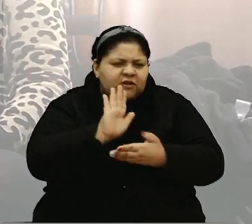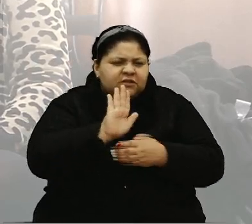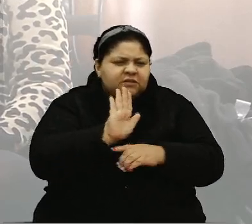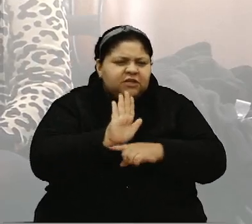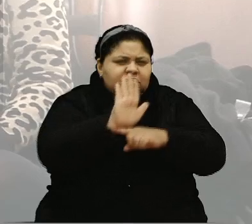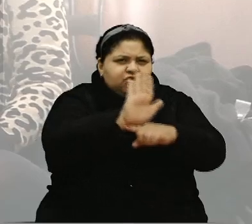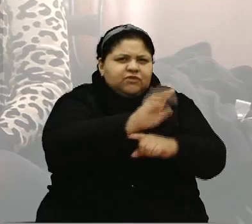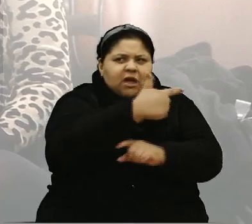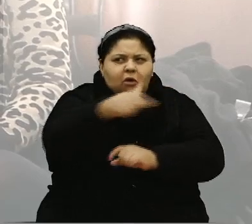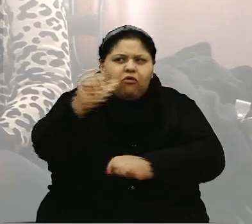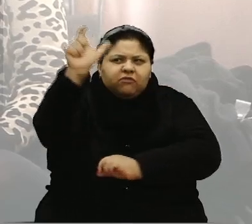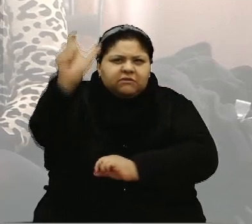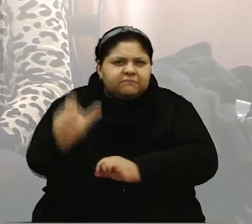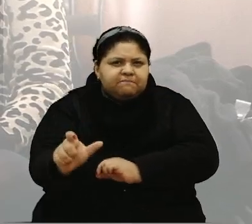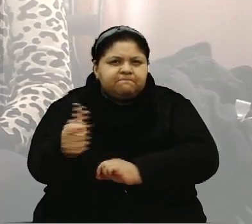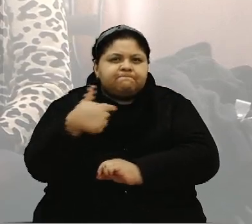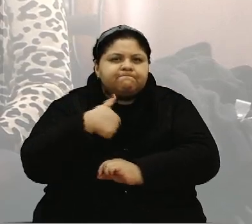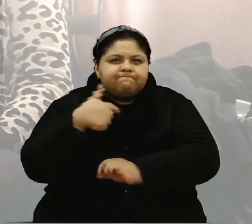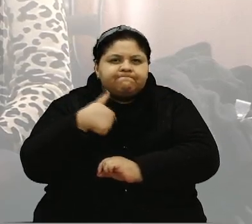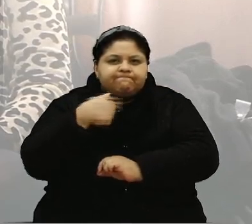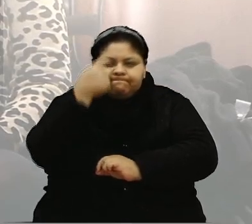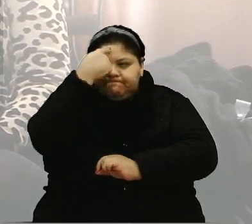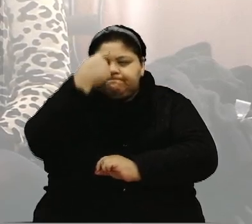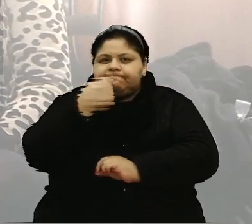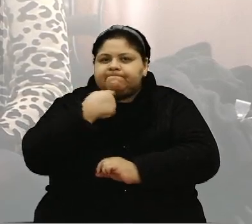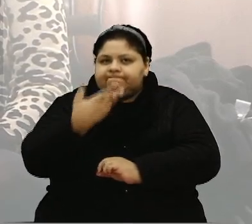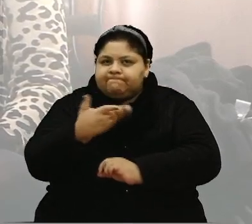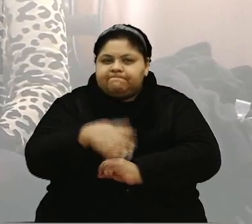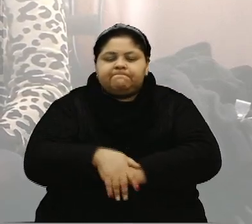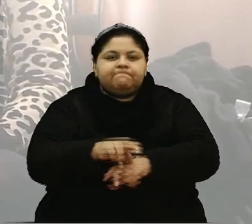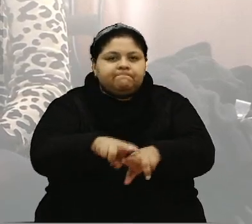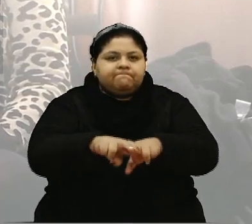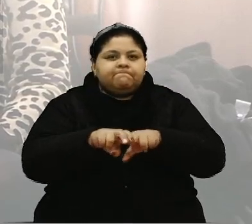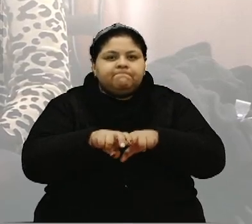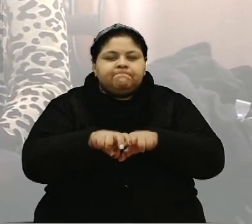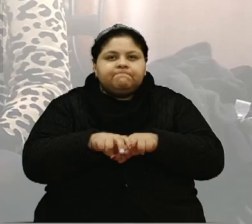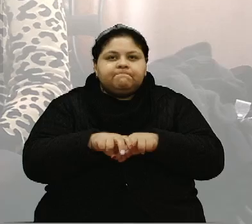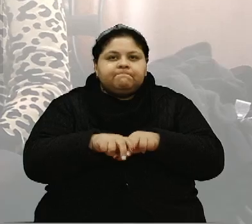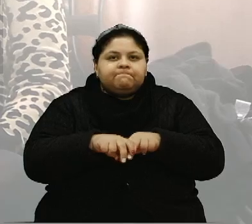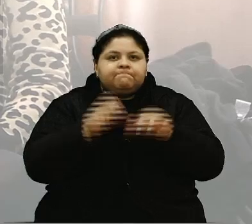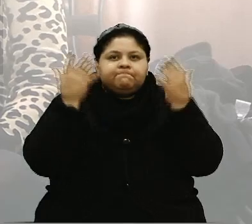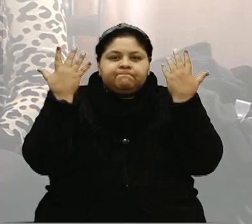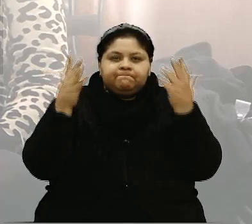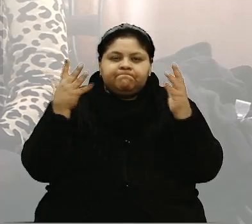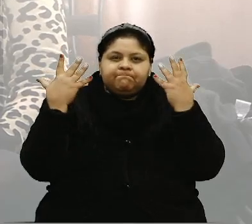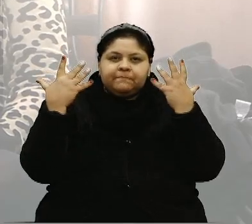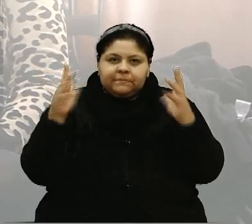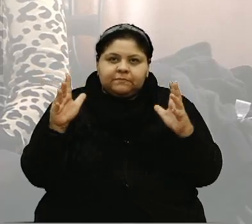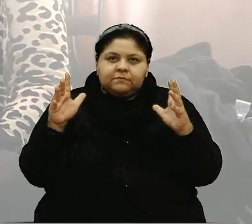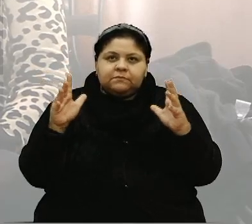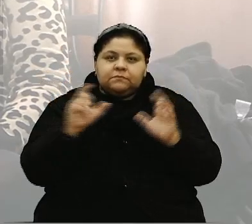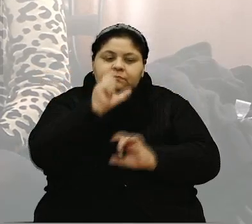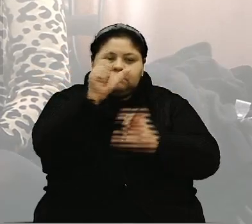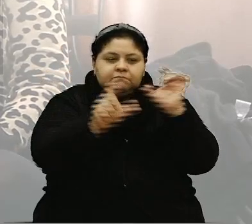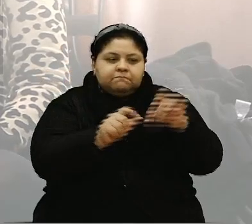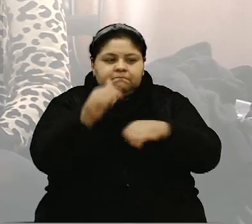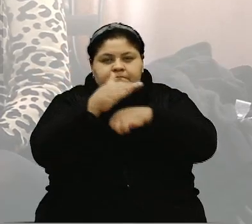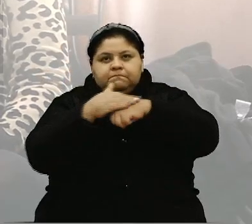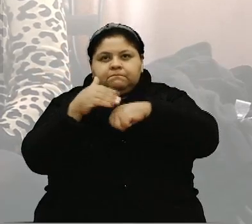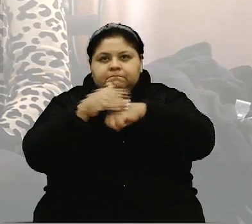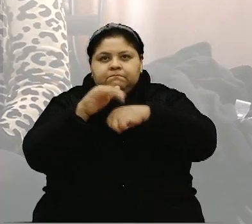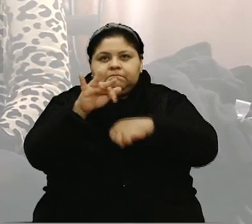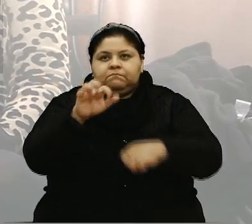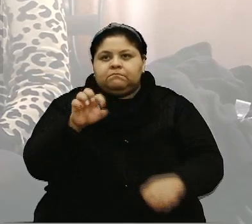mais necessitadas, eu me identifico. Por isso, eu quero fazer esse voto e congratulação a essa pessoa tão querida, é o